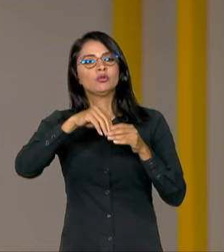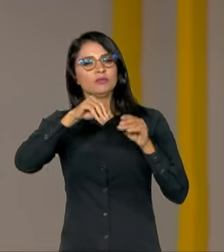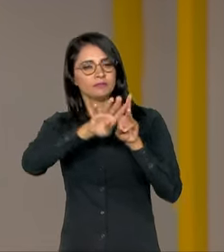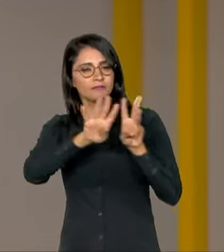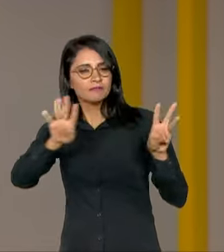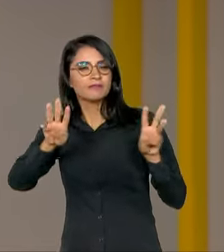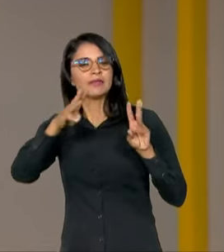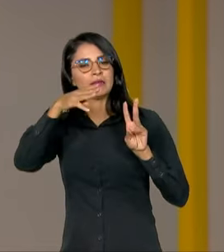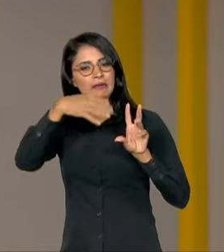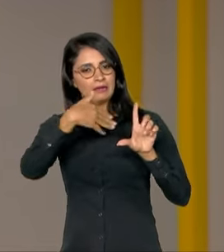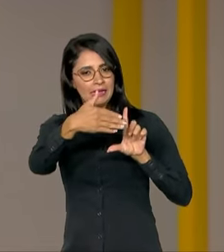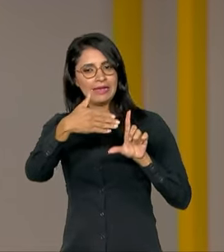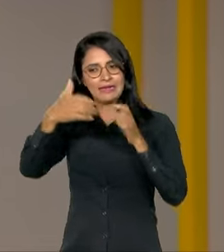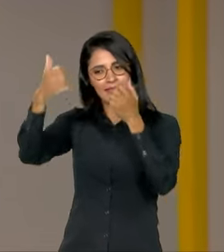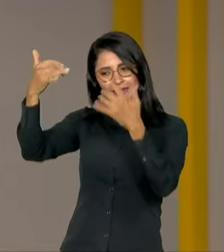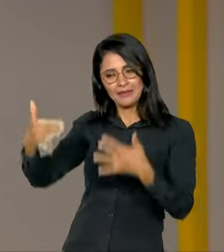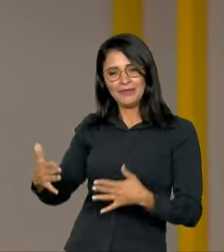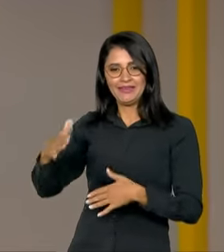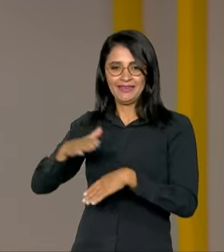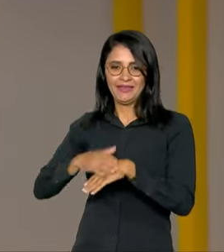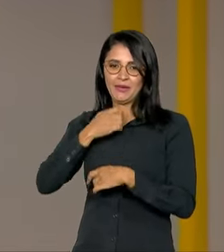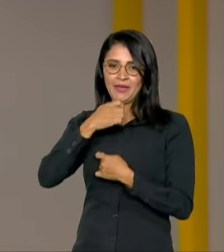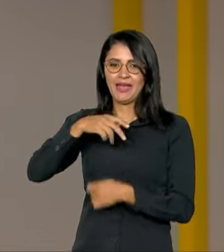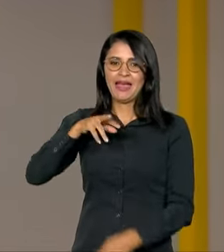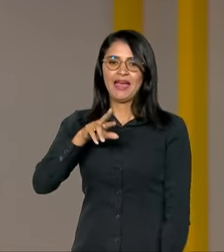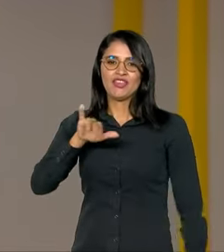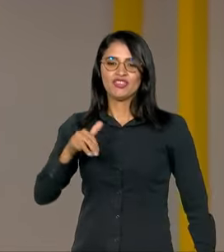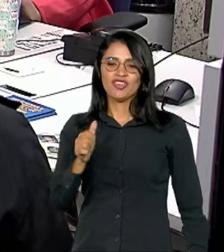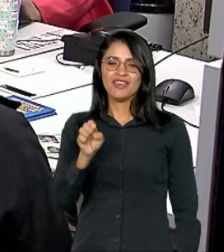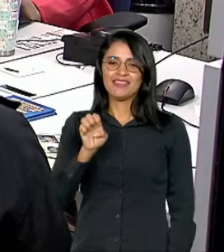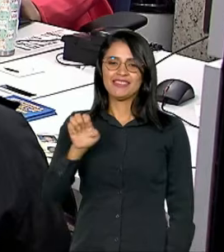E quem explica para a gente é a repórter Jéssica Gonçalves.